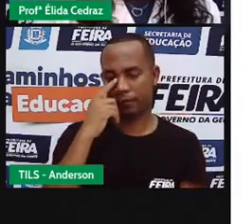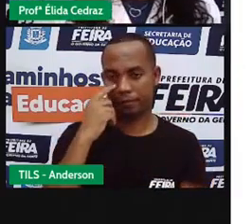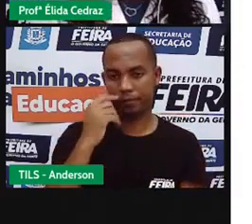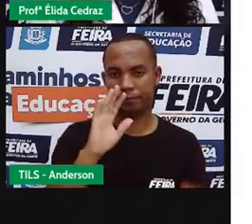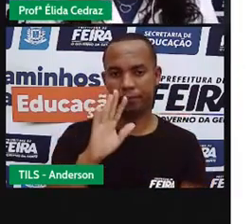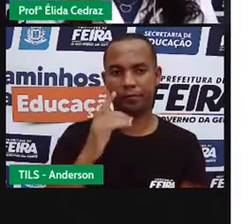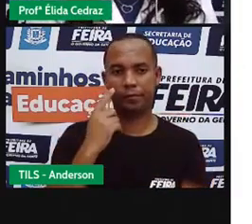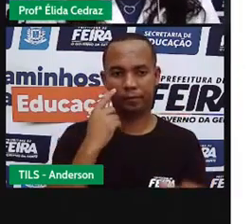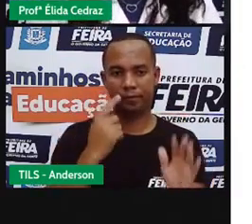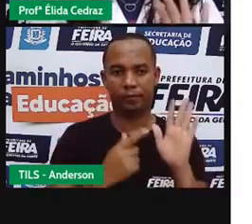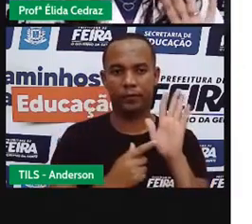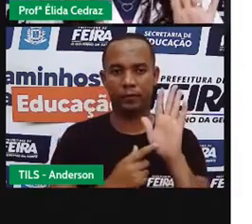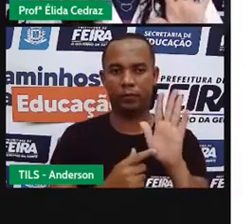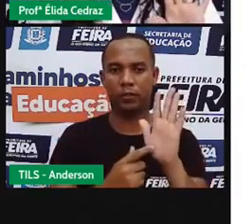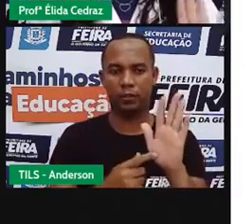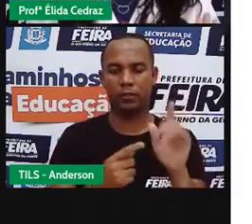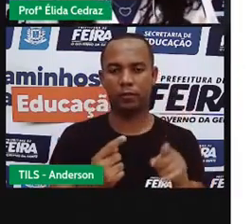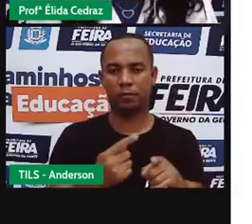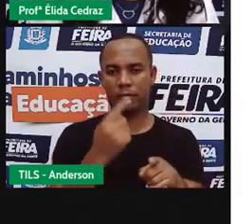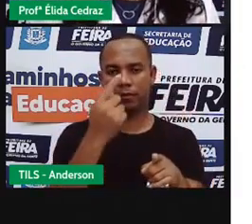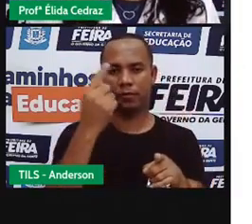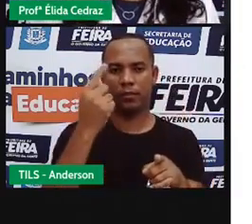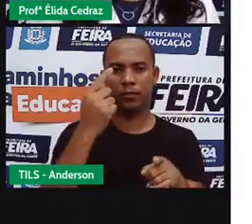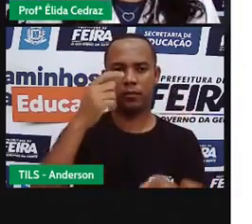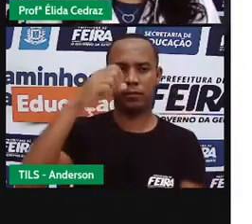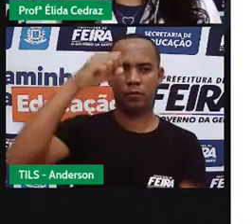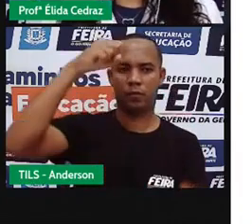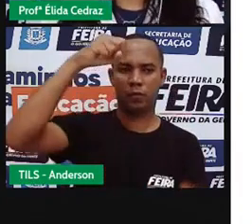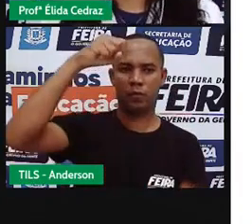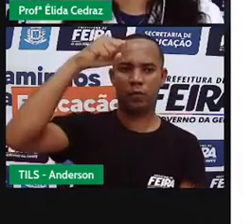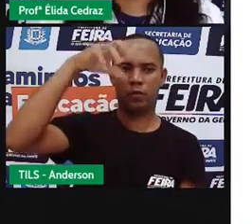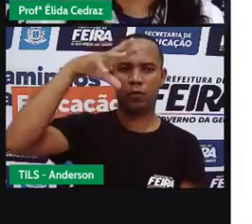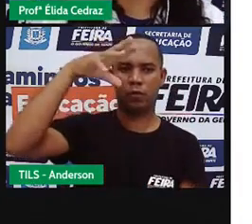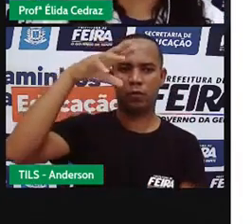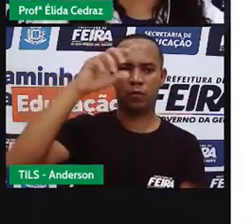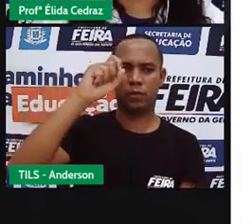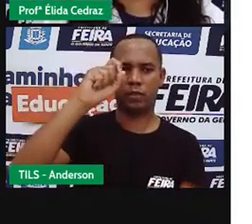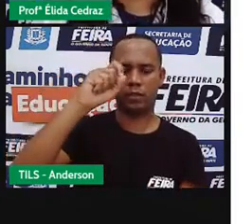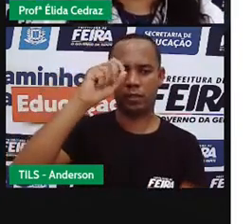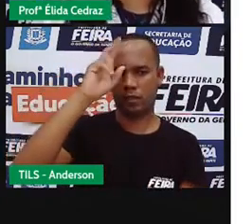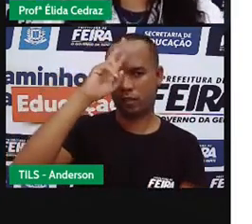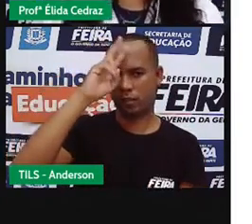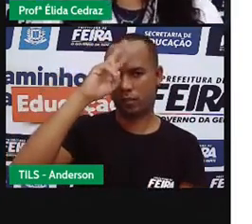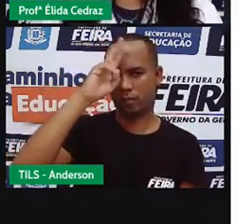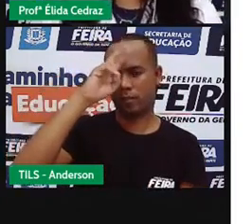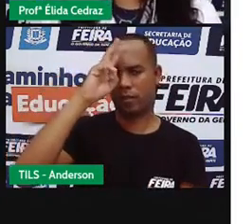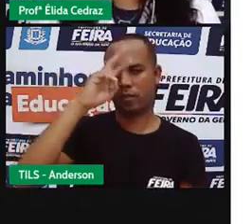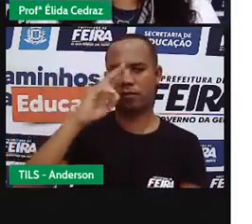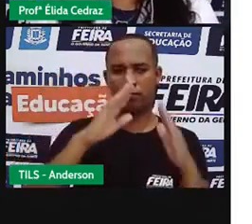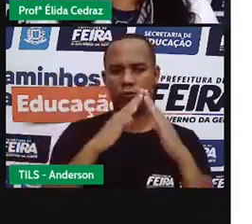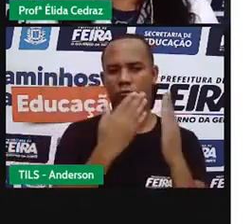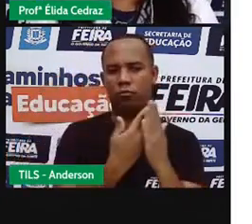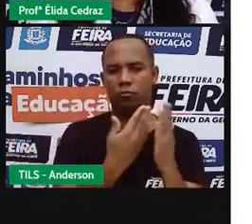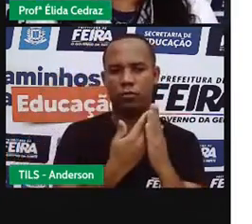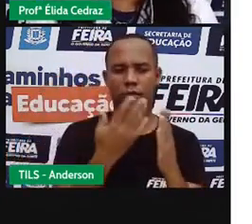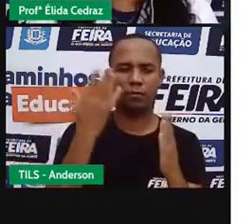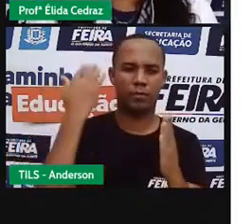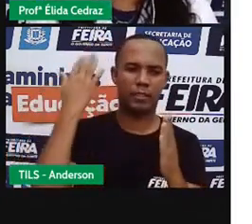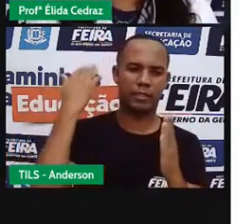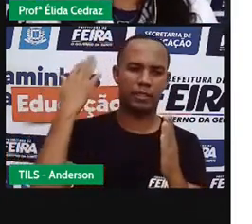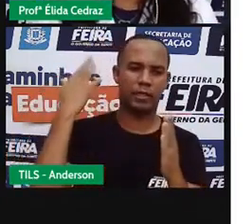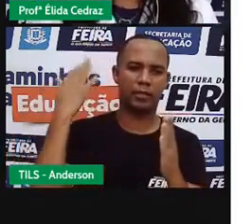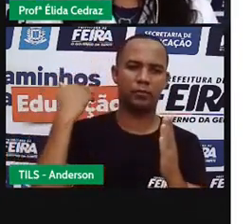Eu vou mostrar primeiro. Vamos precisar do sol. Lembra que em uma outra aula nós estudamos sobre a